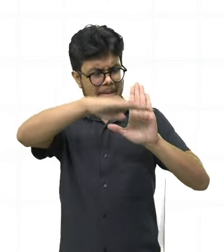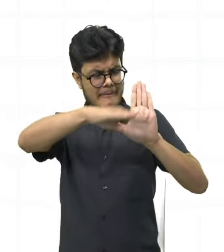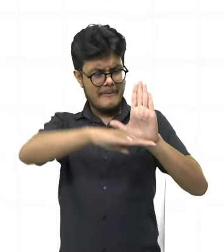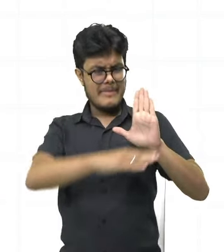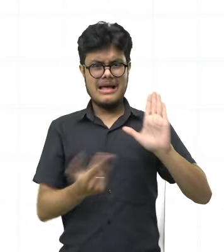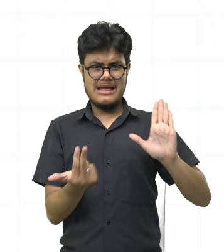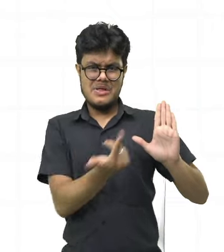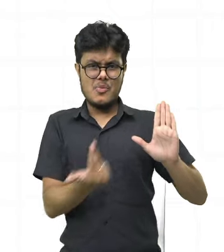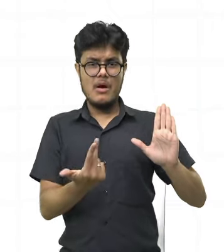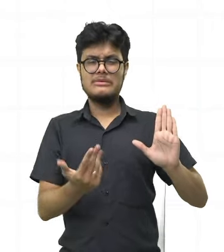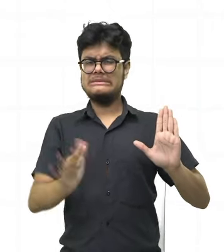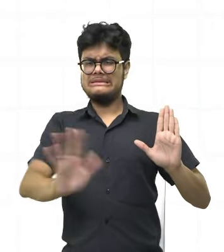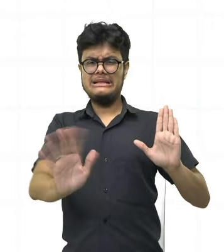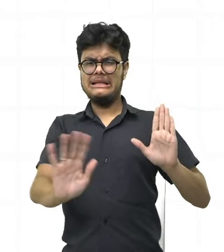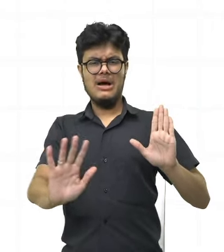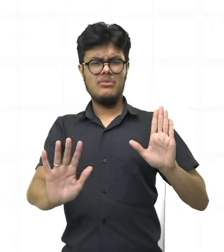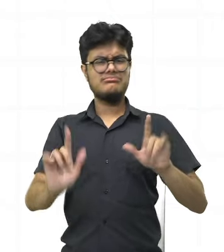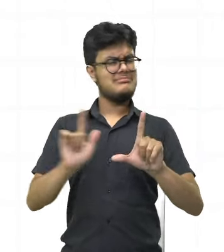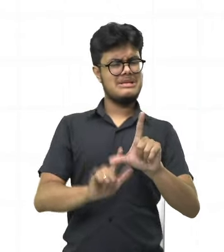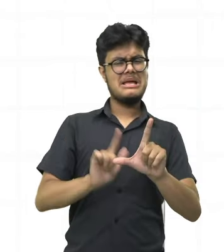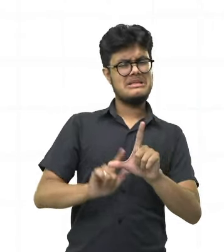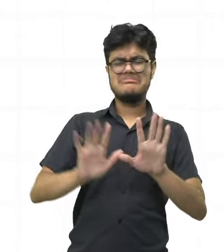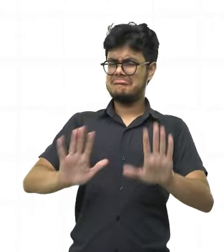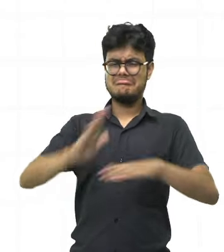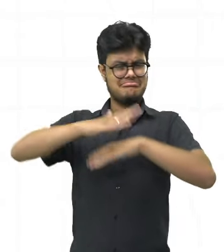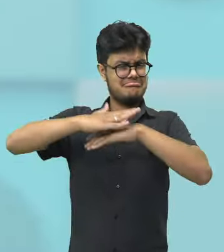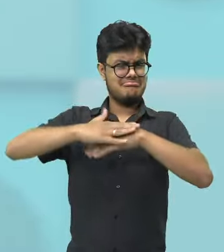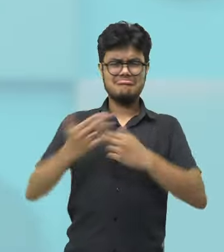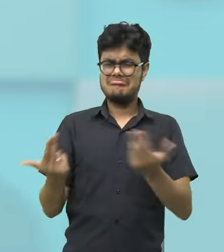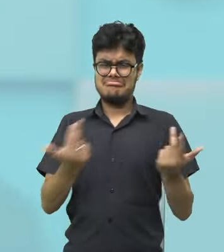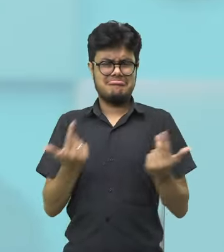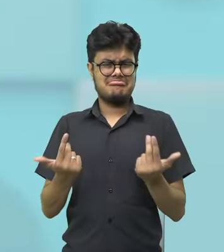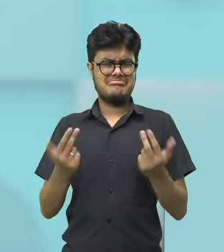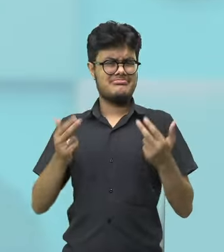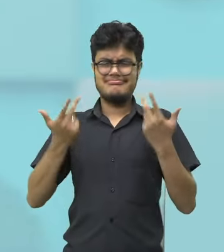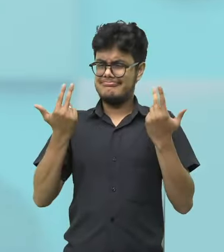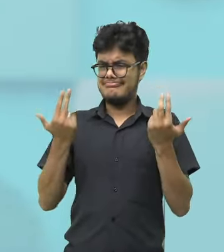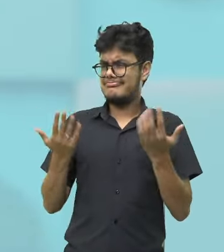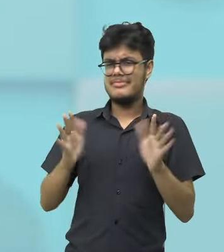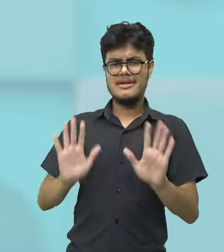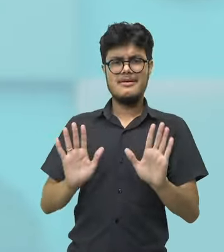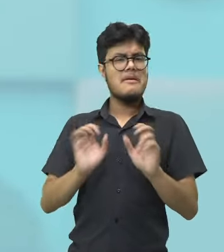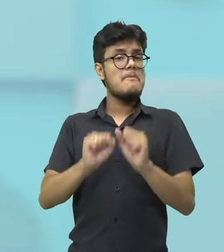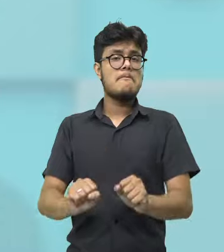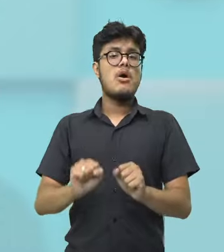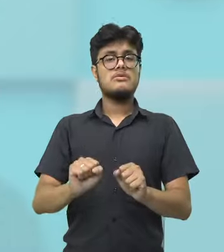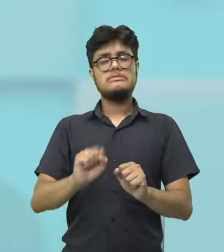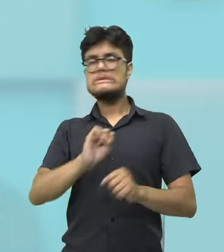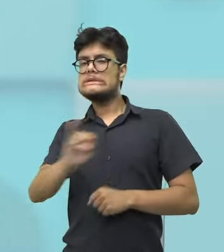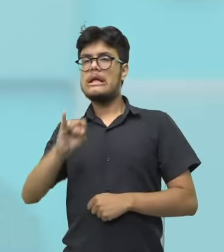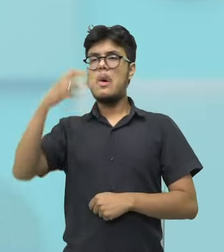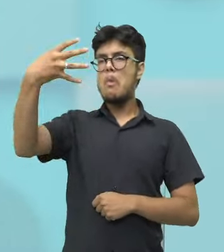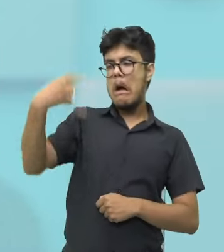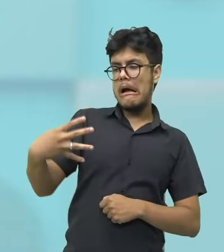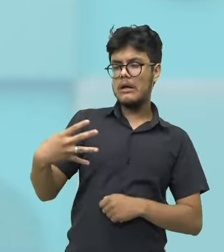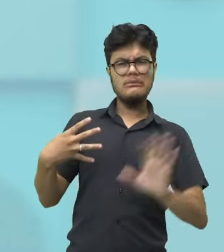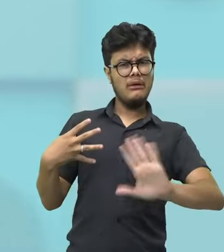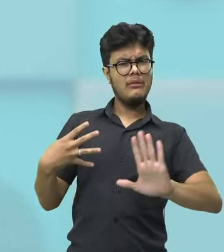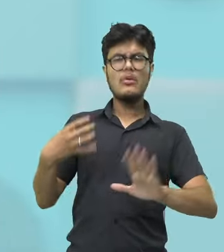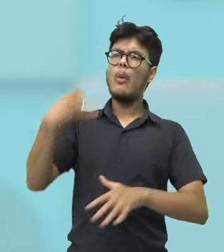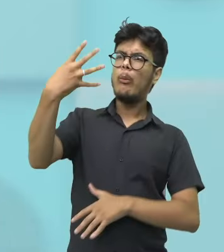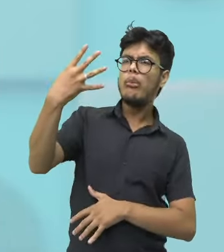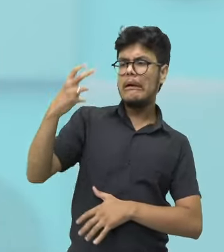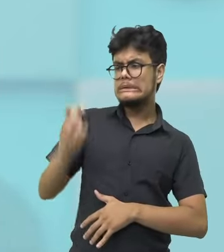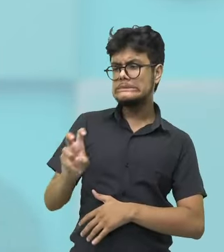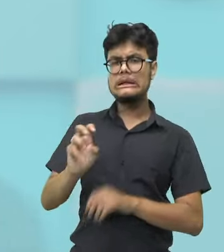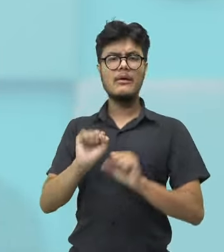quantidade de sílabas poéticas. Eu não vou mais verificar lá, ah, eu vou fazer um verso e cada um tem que ter outro. Não. No verso livre,